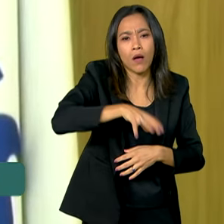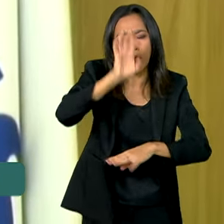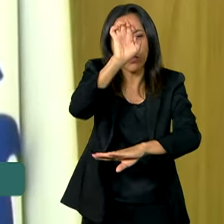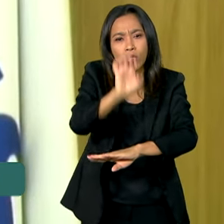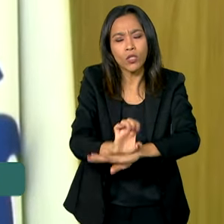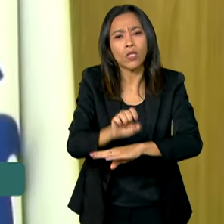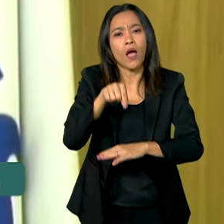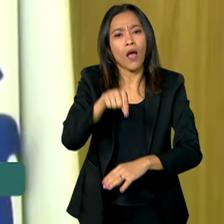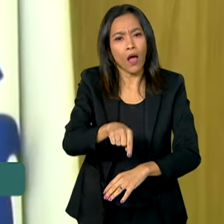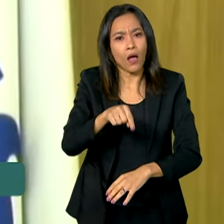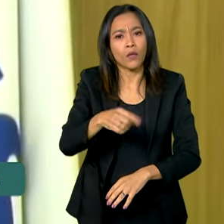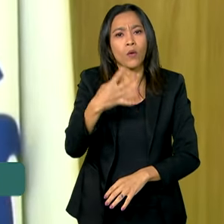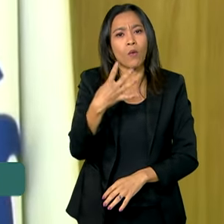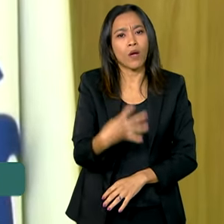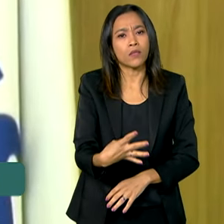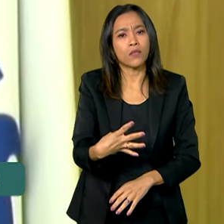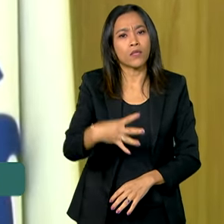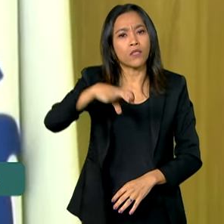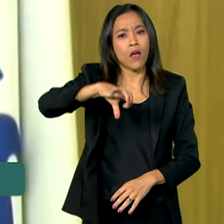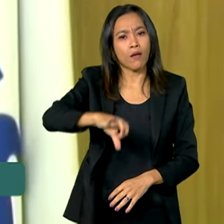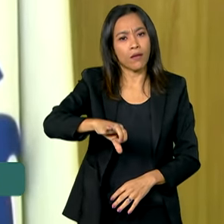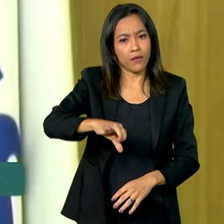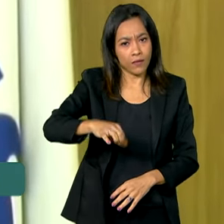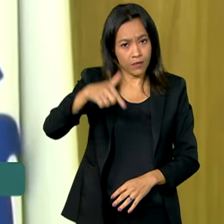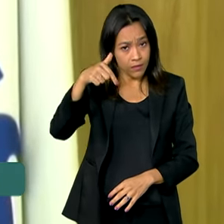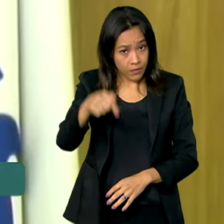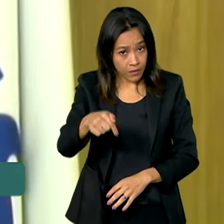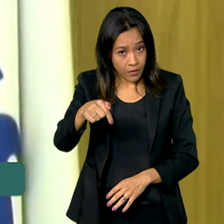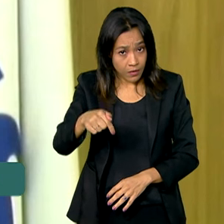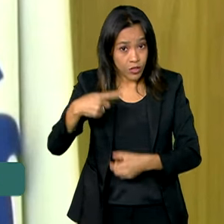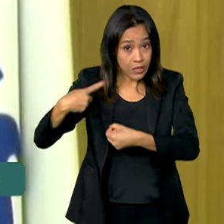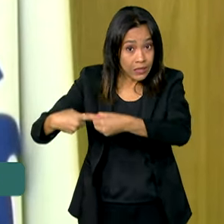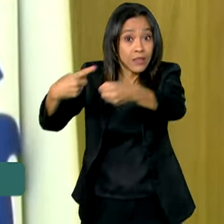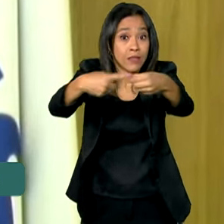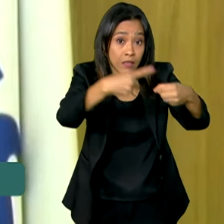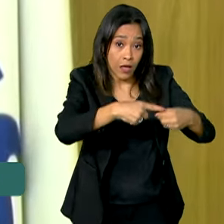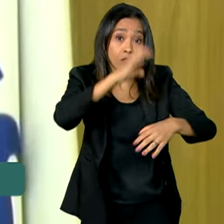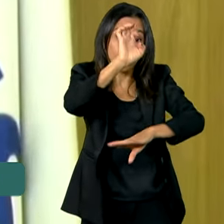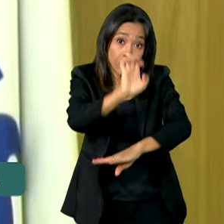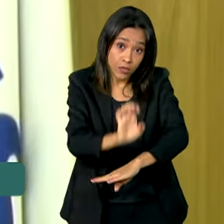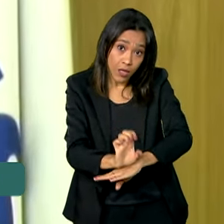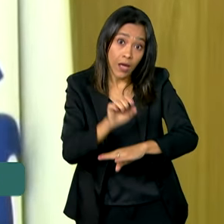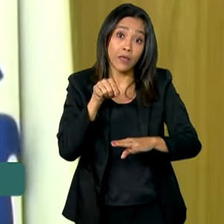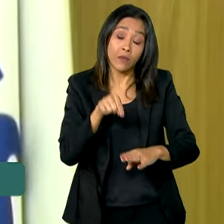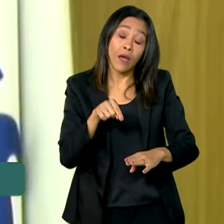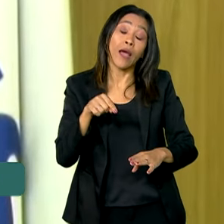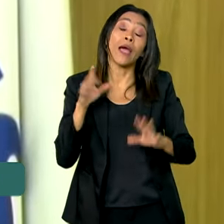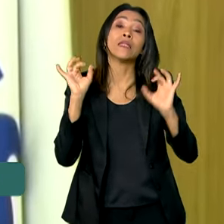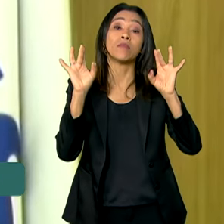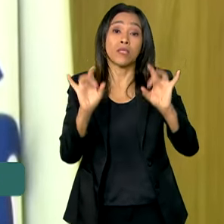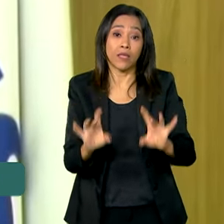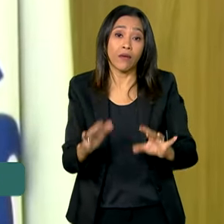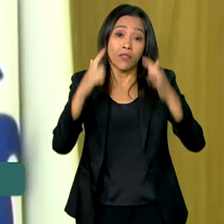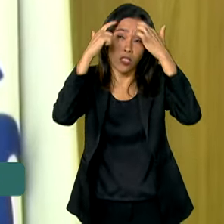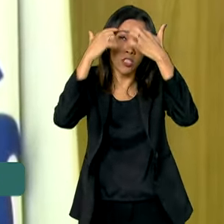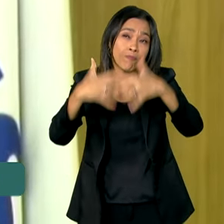os 497 municípios, é um momento muito especial.